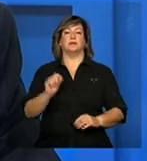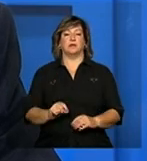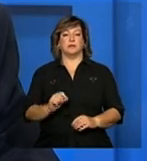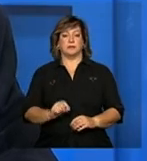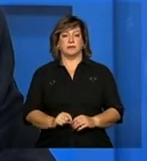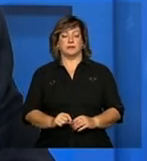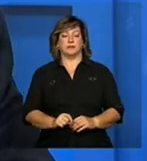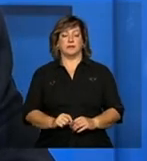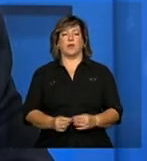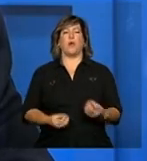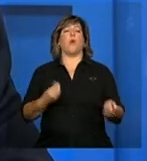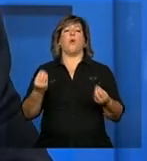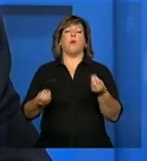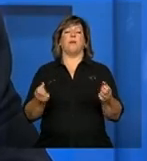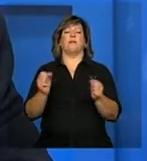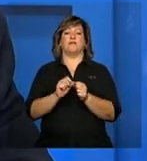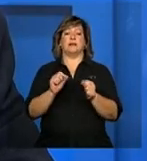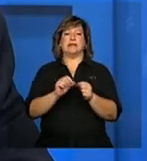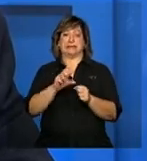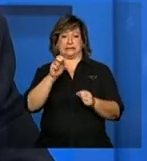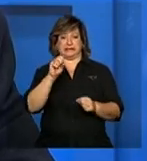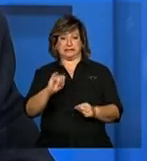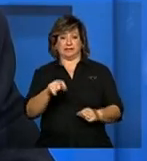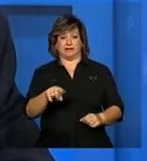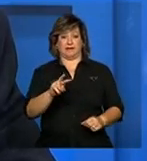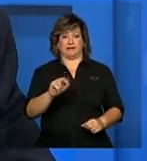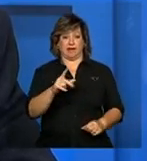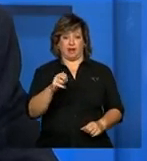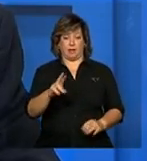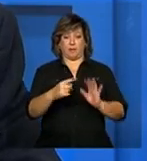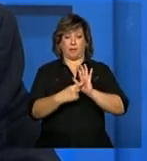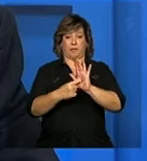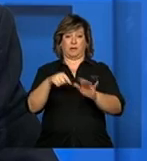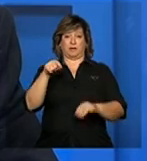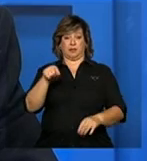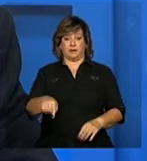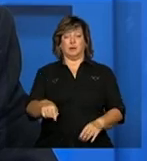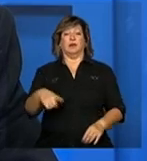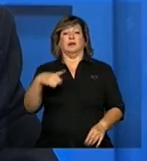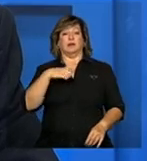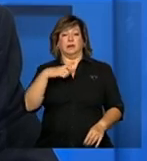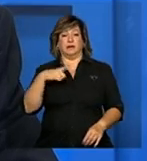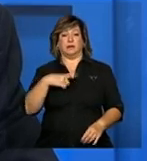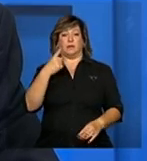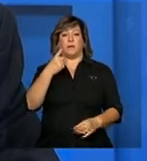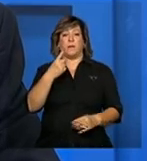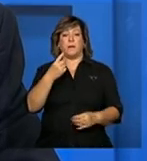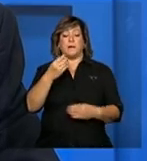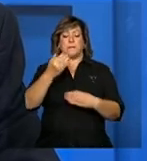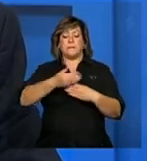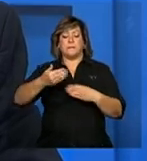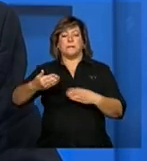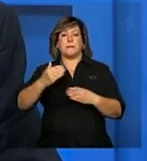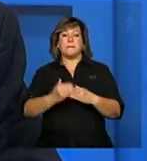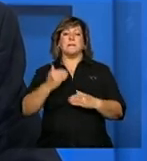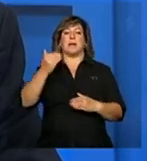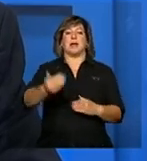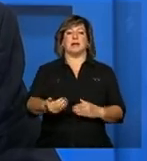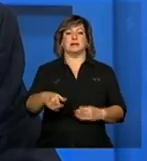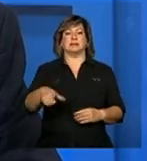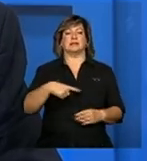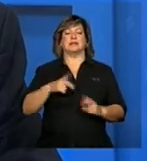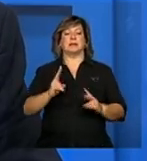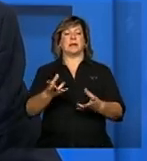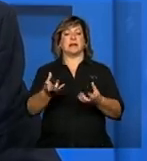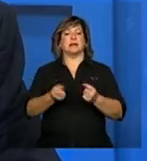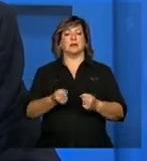pergunta como faço se o valor apresentado no demonstrativo está com uma parcela a mais que é recebida constante nos